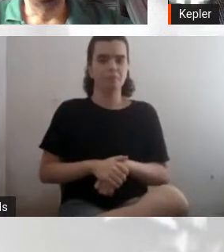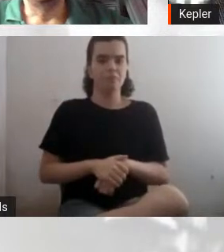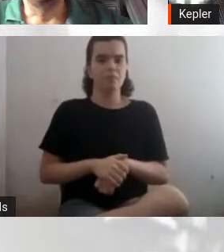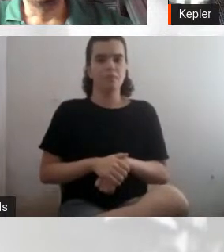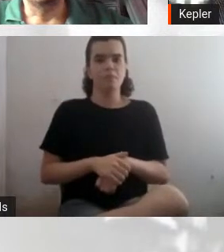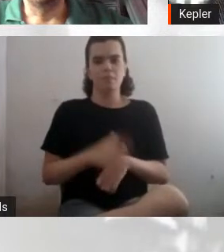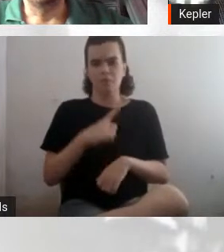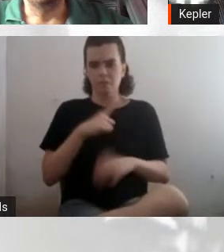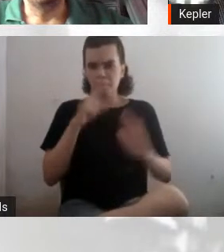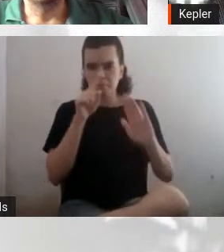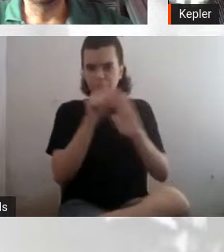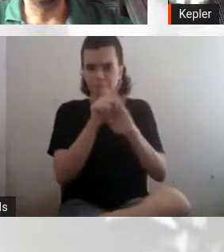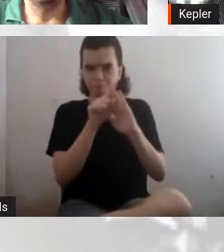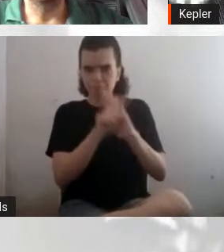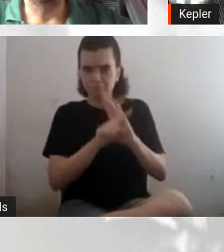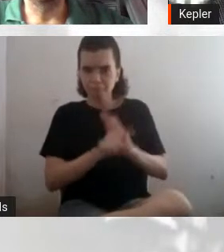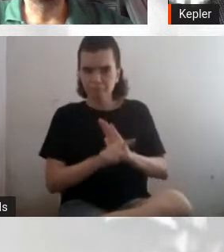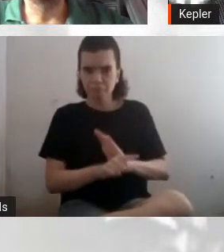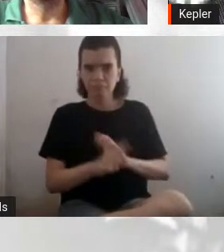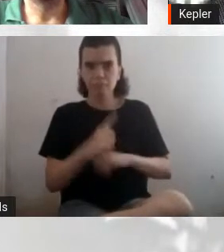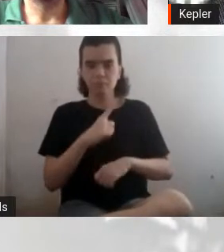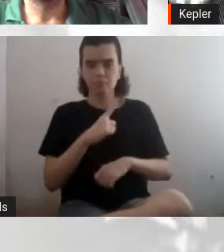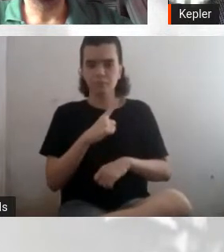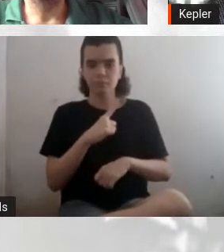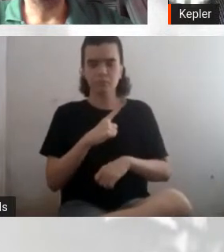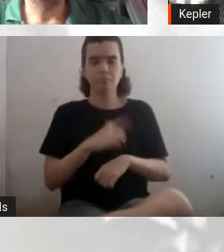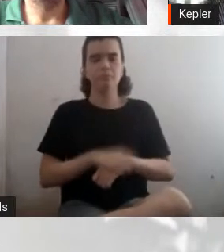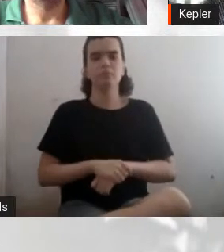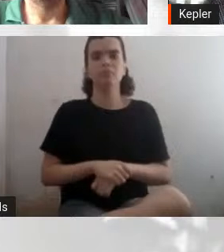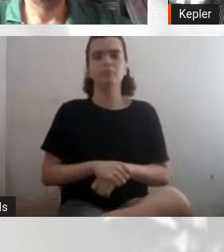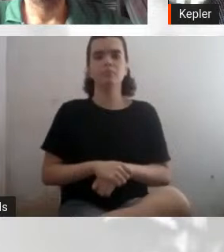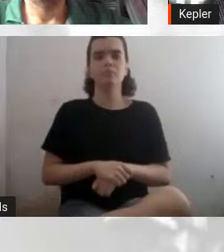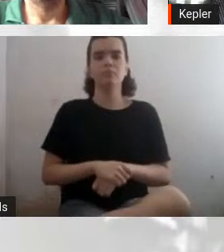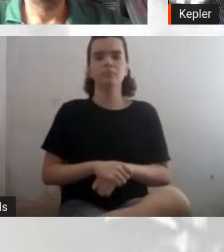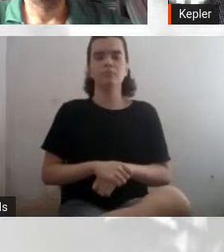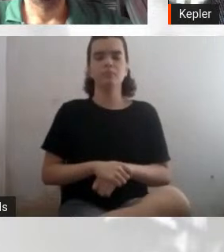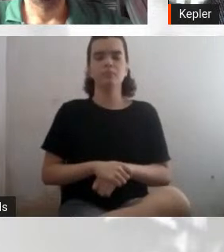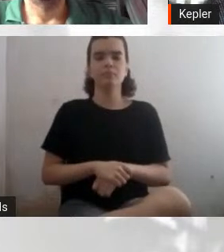a professora Beatriz, o professor Keper?